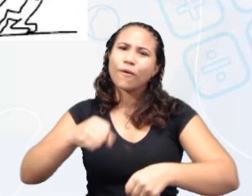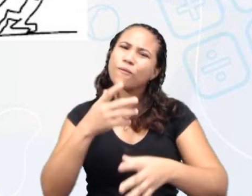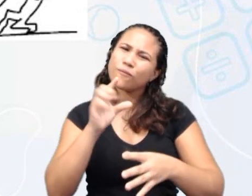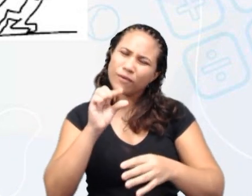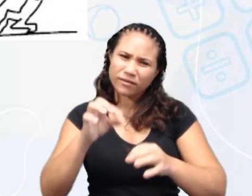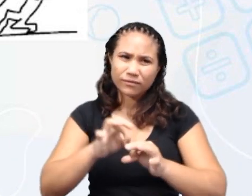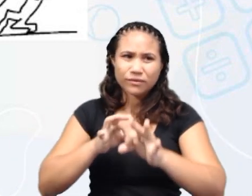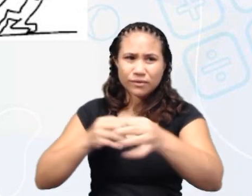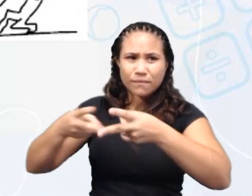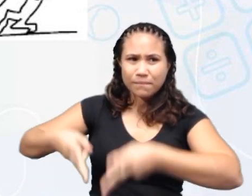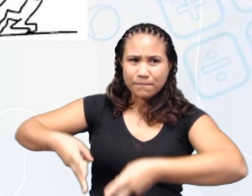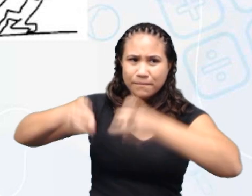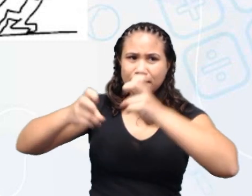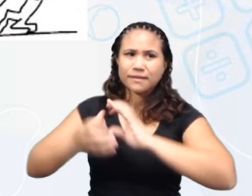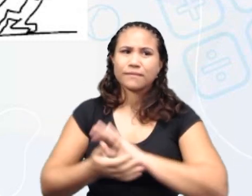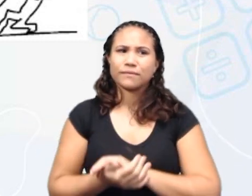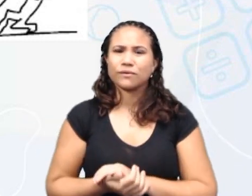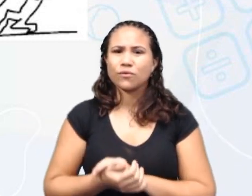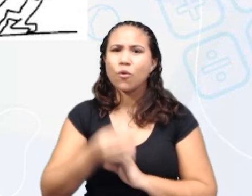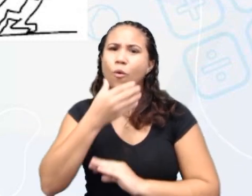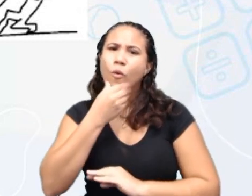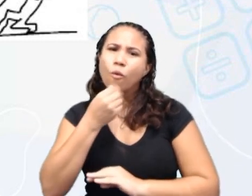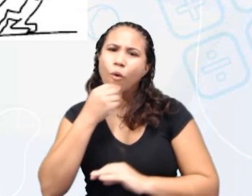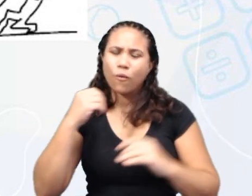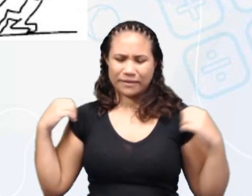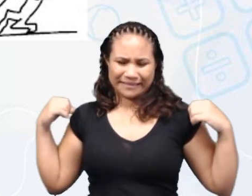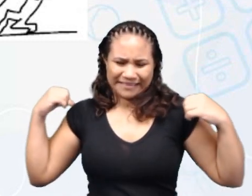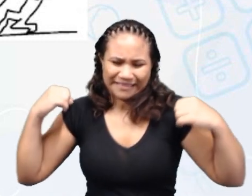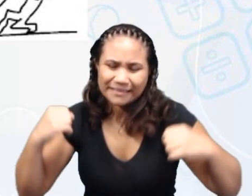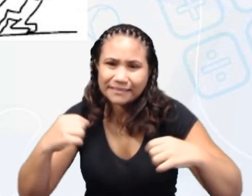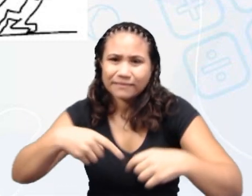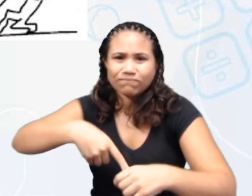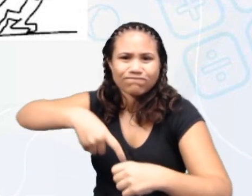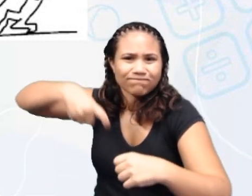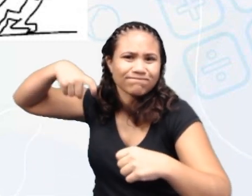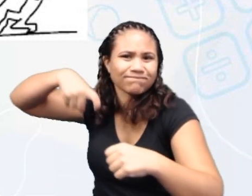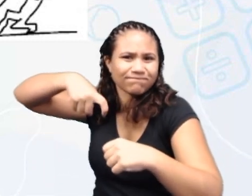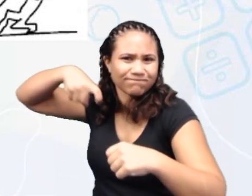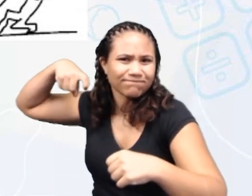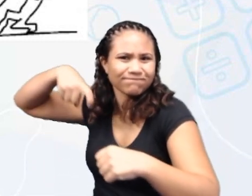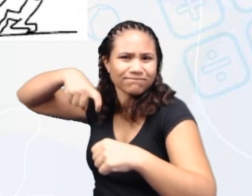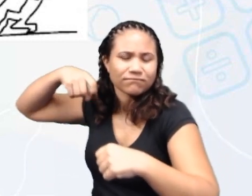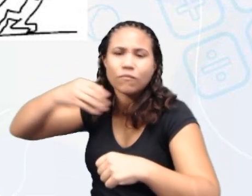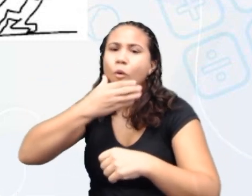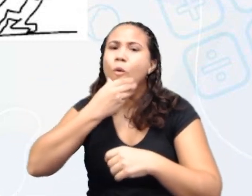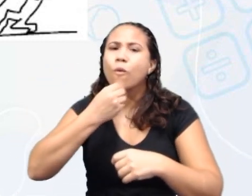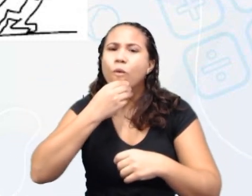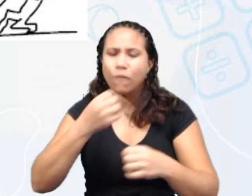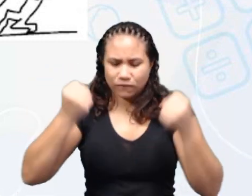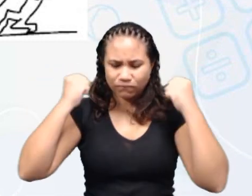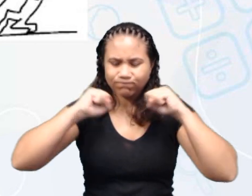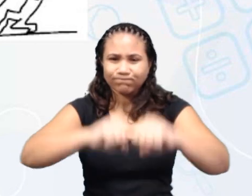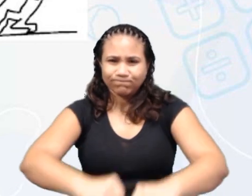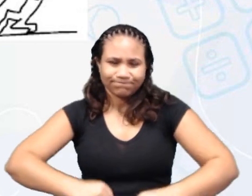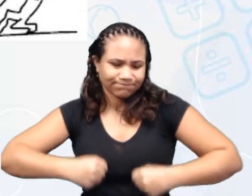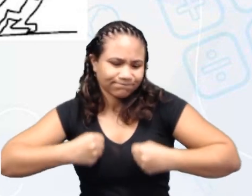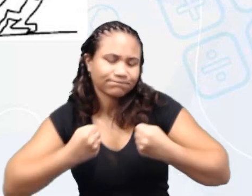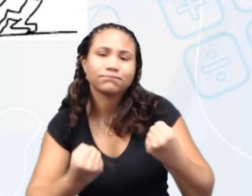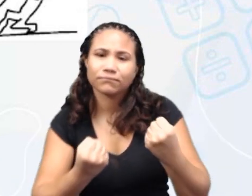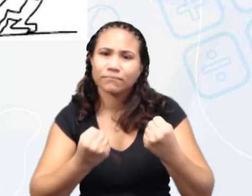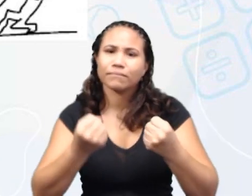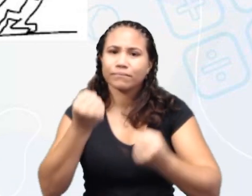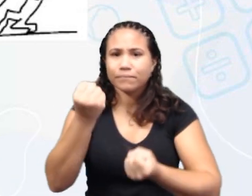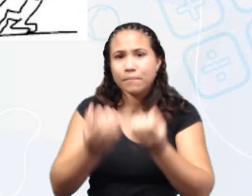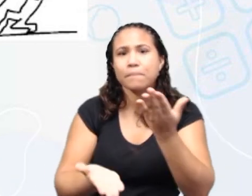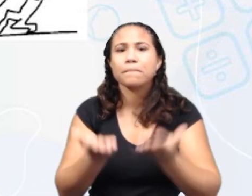objeto, está vendo? O cabo está distendido. E isso faz com que a força necessária para levantar o